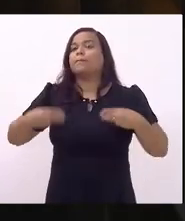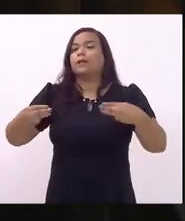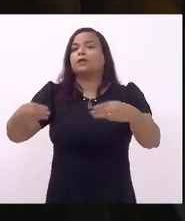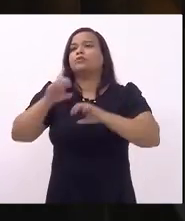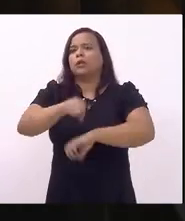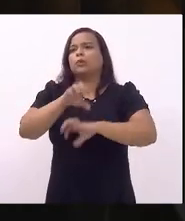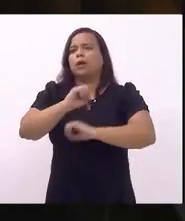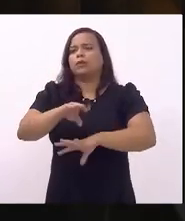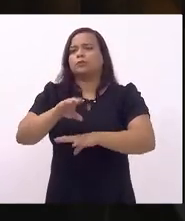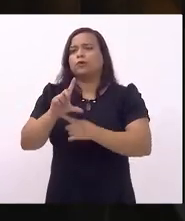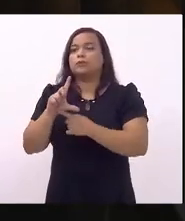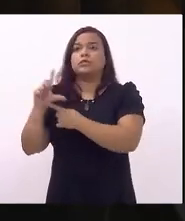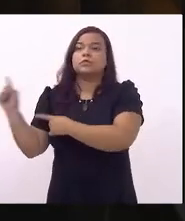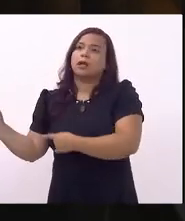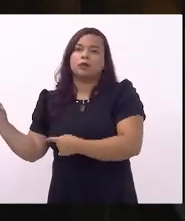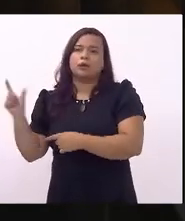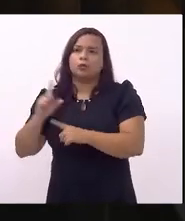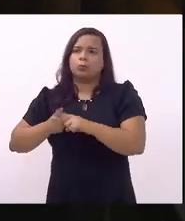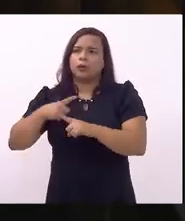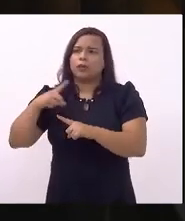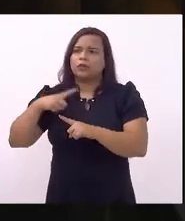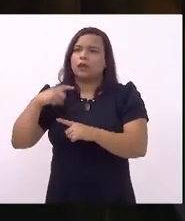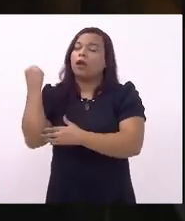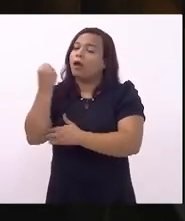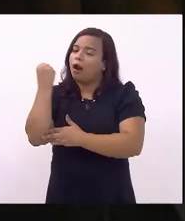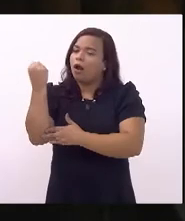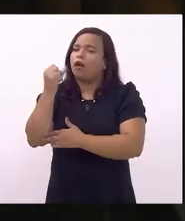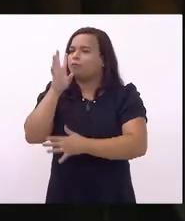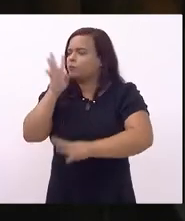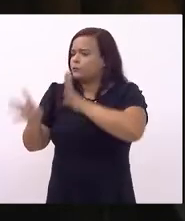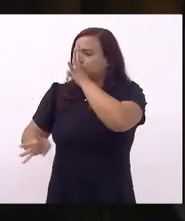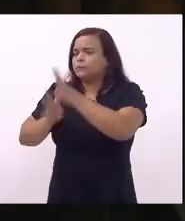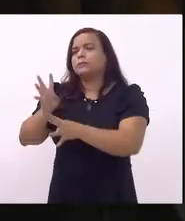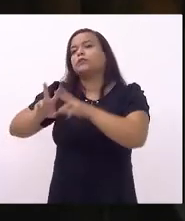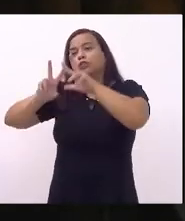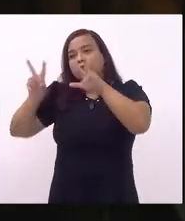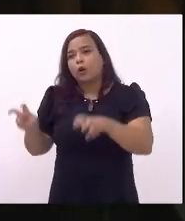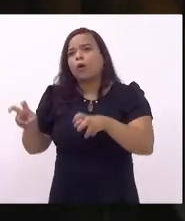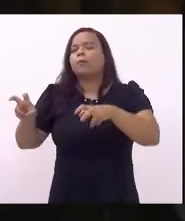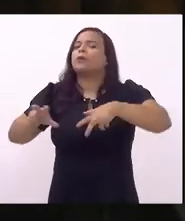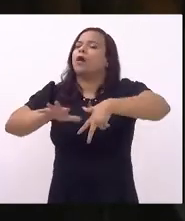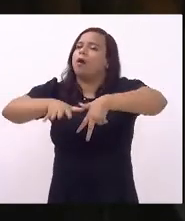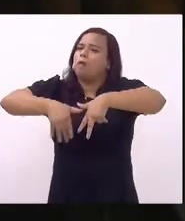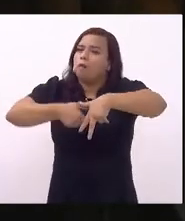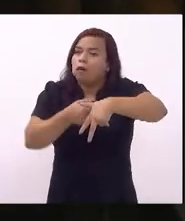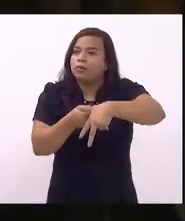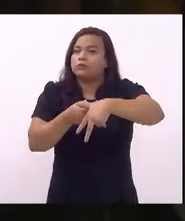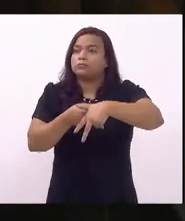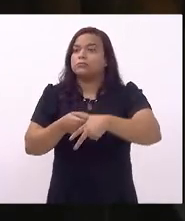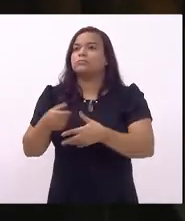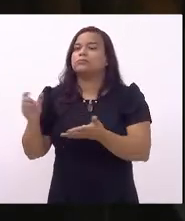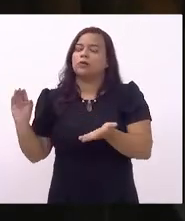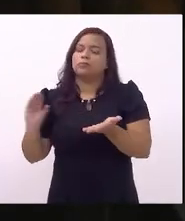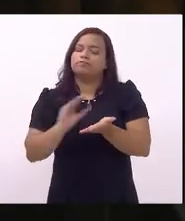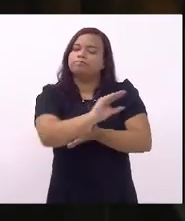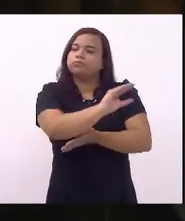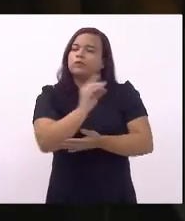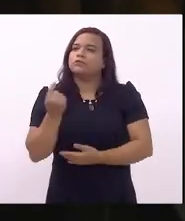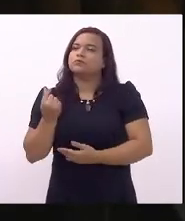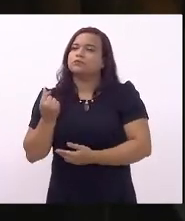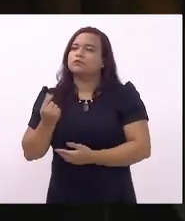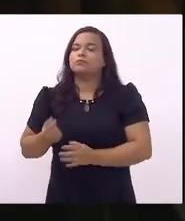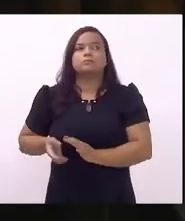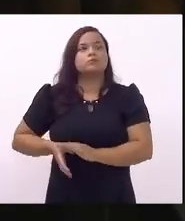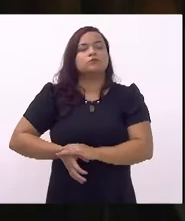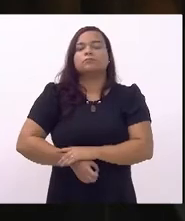sob graves acusações de corrupção de cobrança de propina no ministério da educação é o